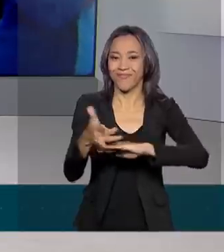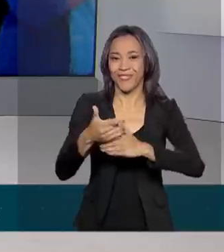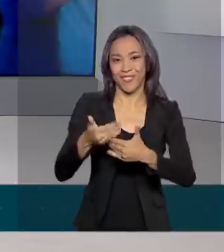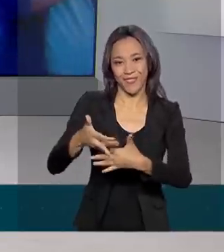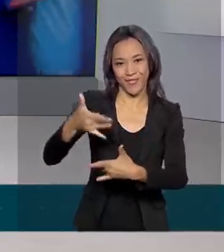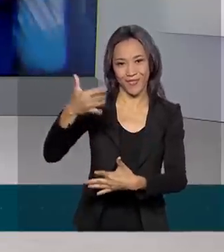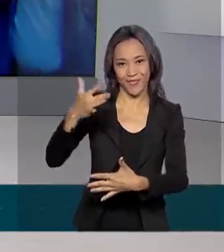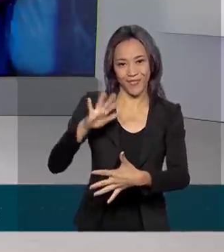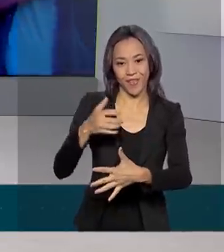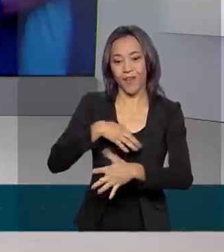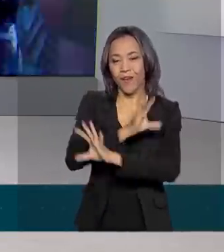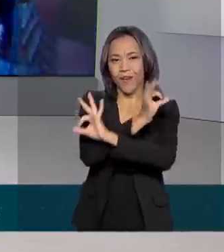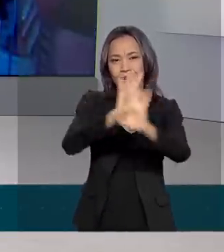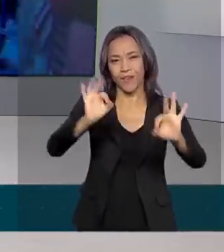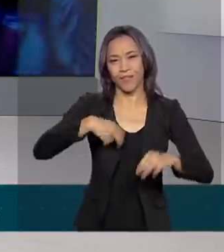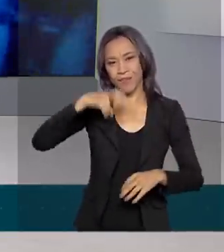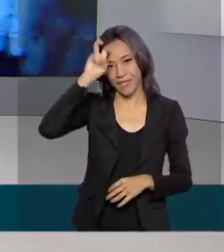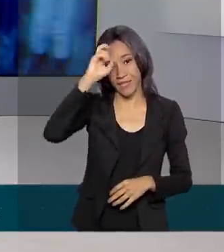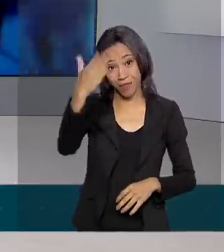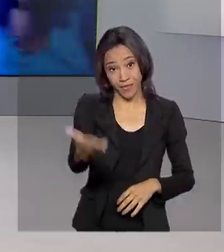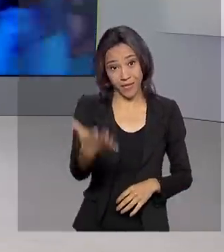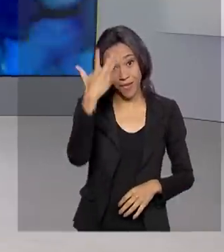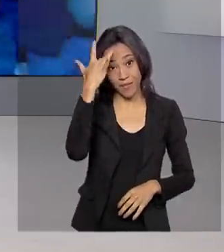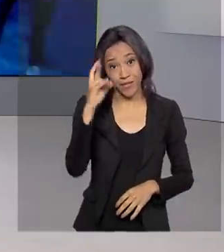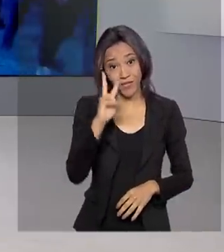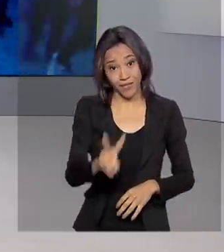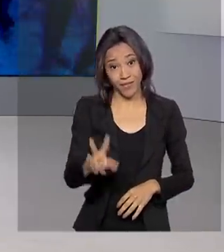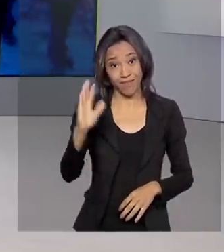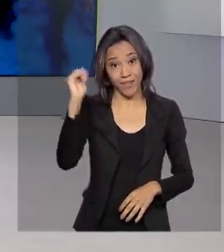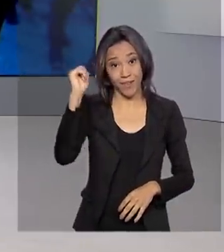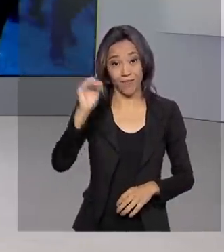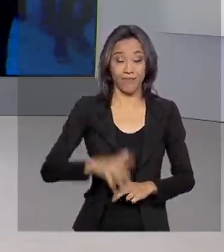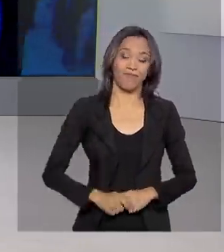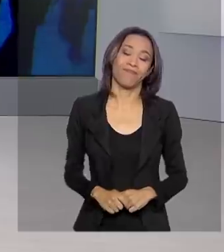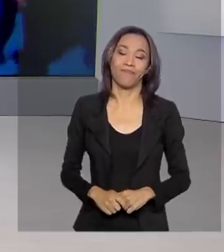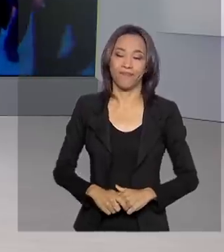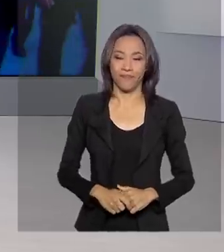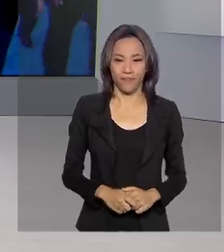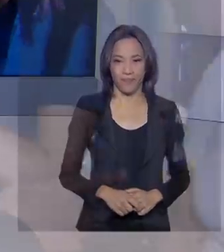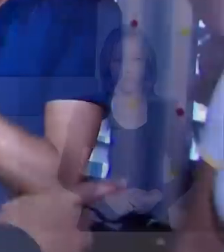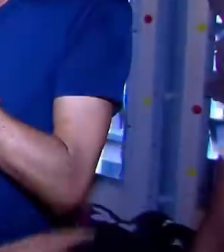sociais. Ótima quinta-feira para você, nos vemos amanhã. Até lá, tchau, tchau.